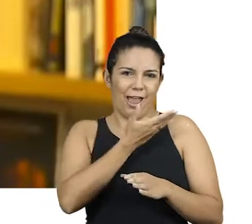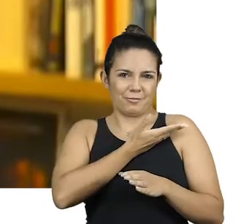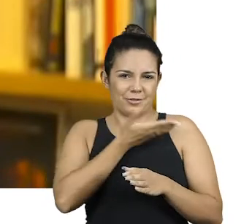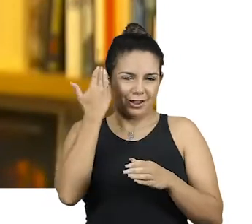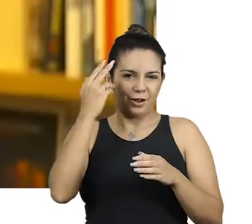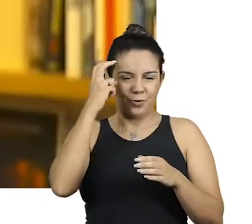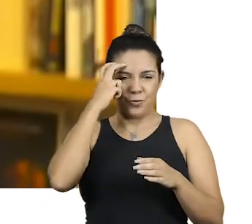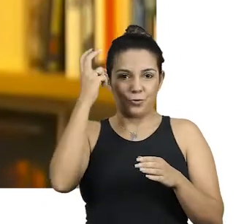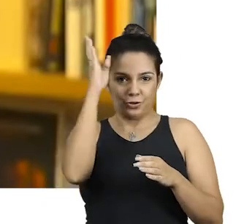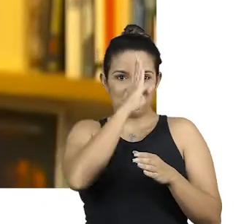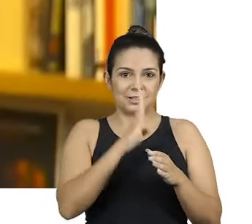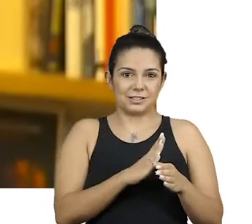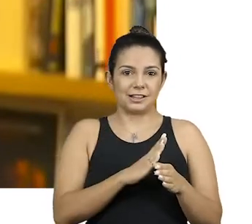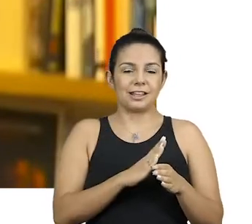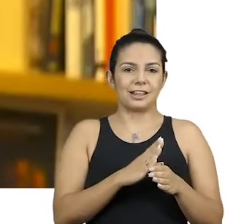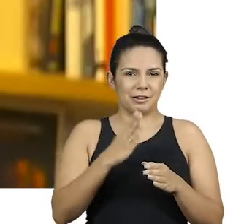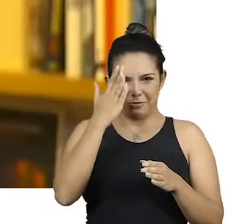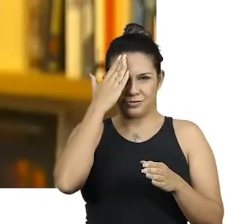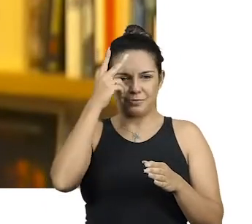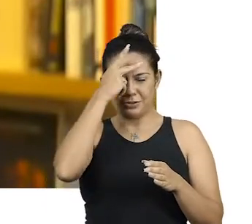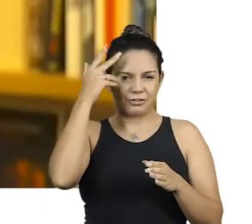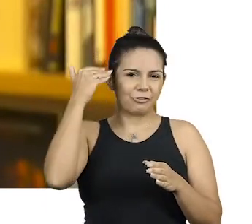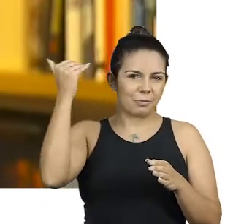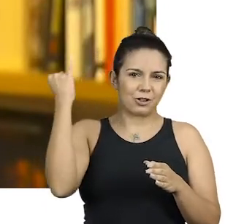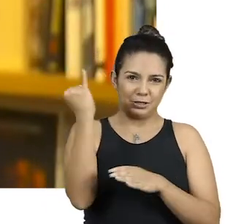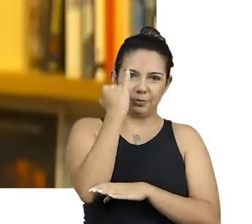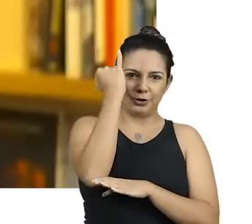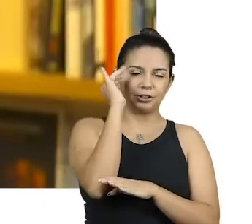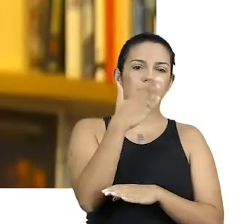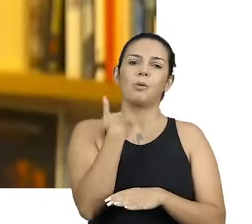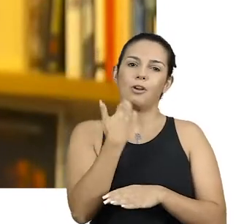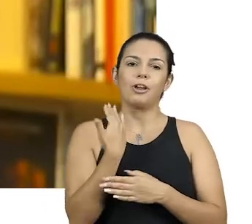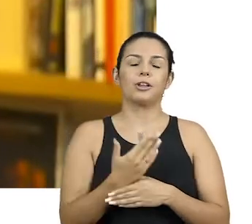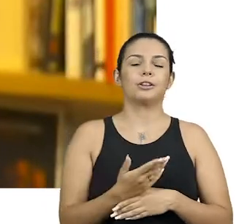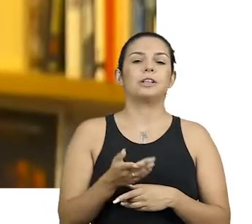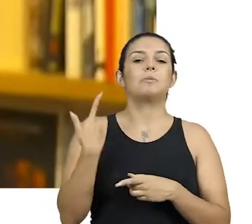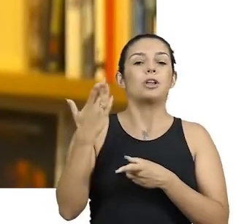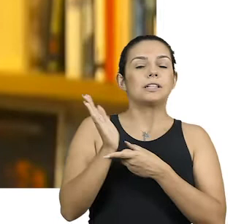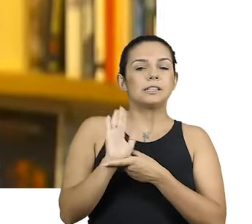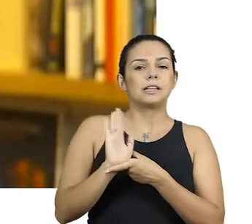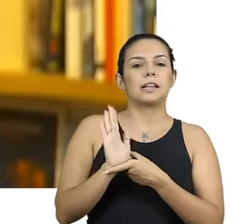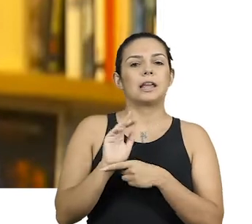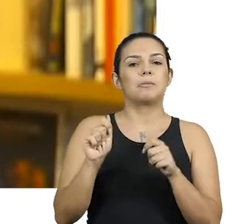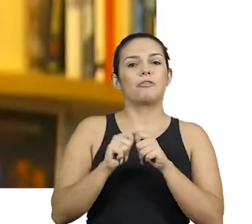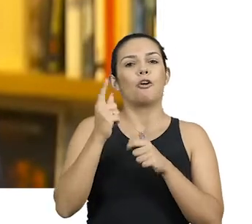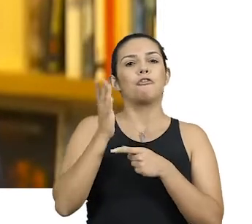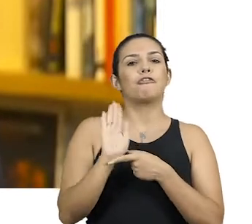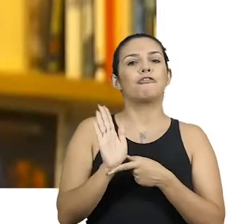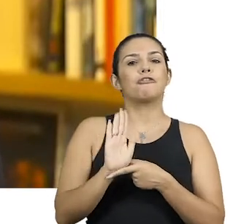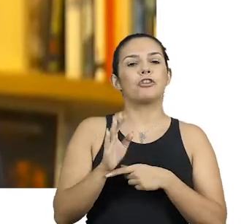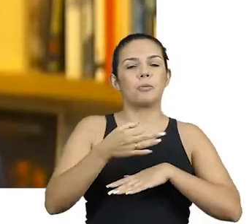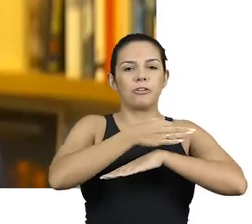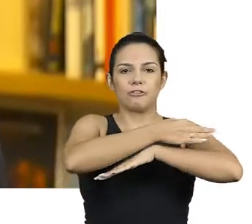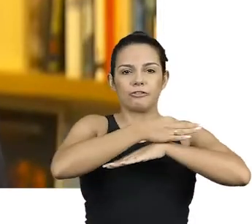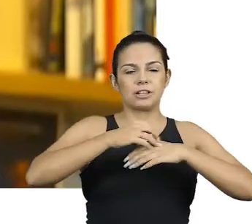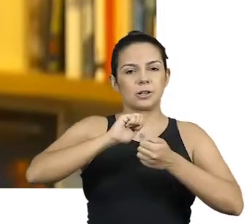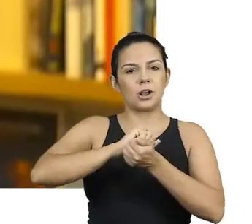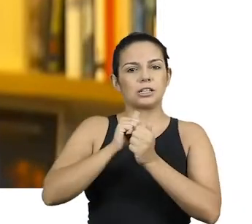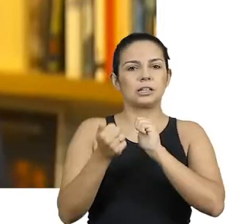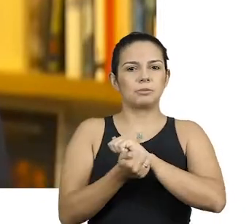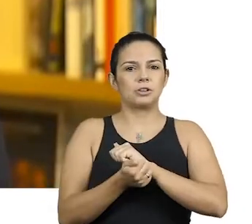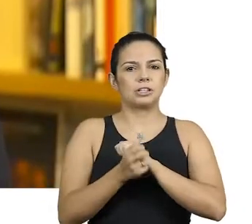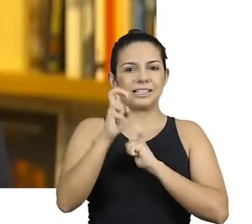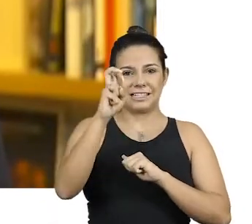brasileira. E depois a minha primeira incursão no cinema, fazendo um filme de ficção adaptado de cinco